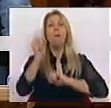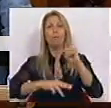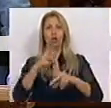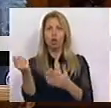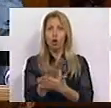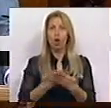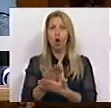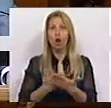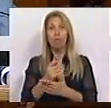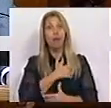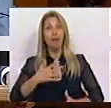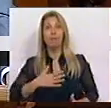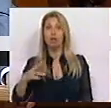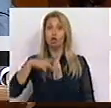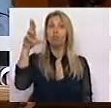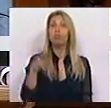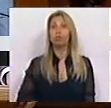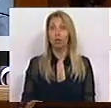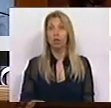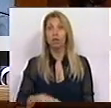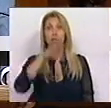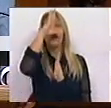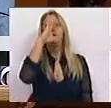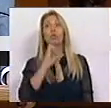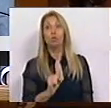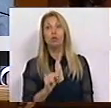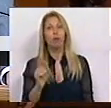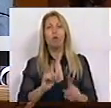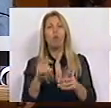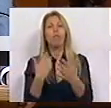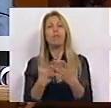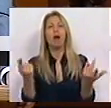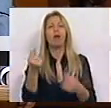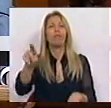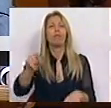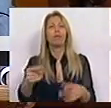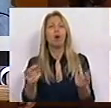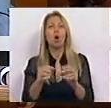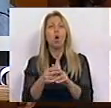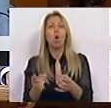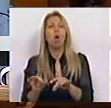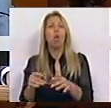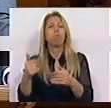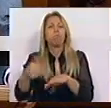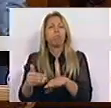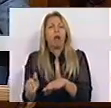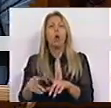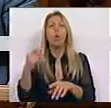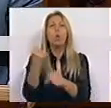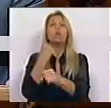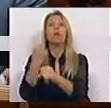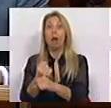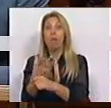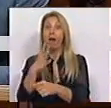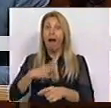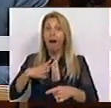da economia e das empresas portuguesas e de um Estado que não promove o embarquecimento e a desprotecção do trabalho, de um Estado que aposte no